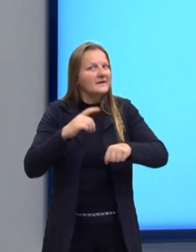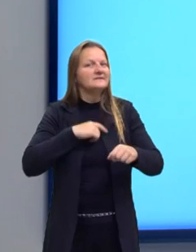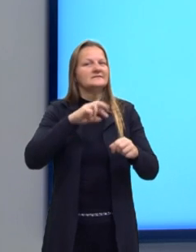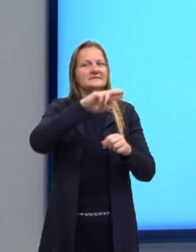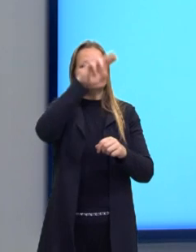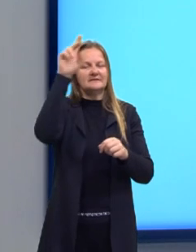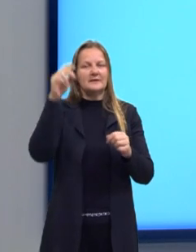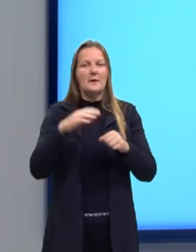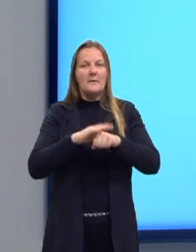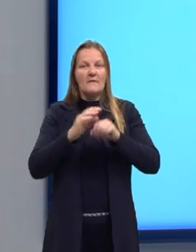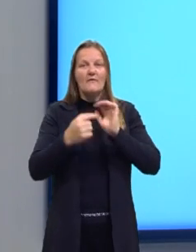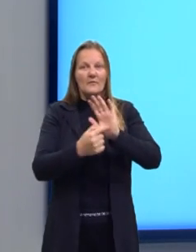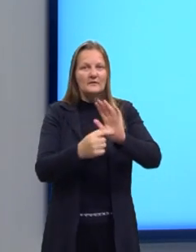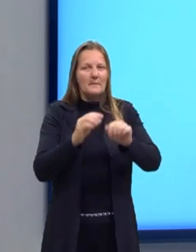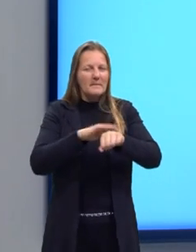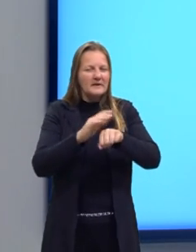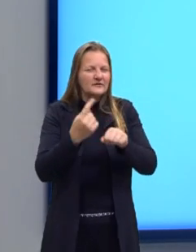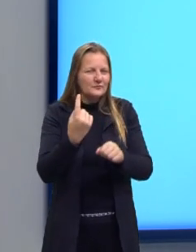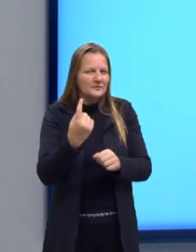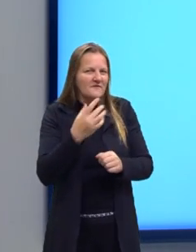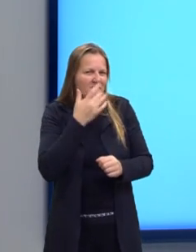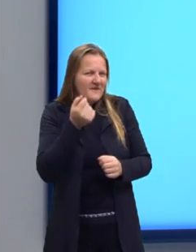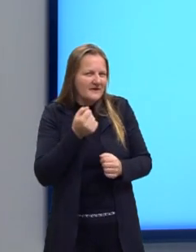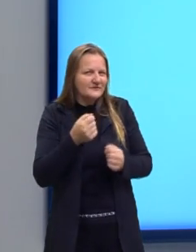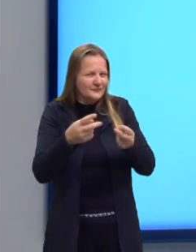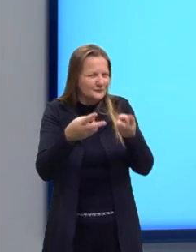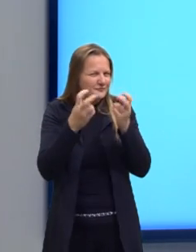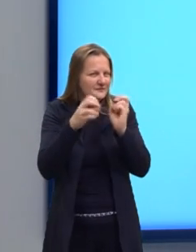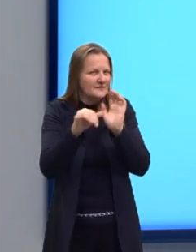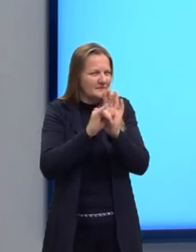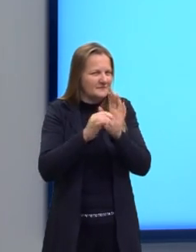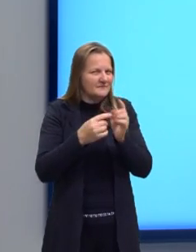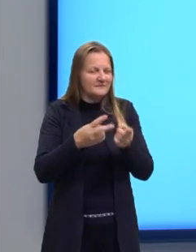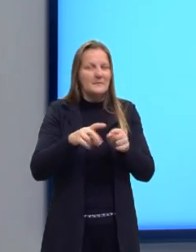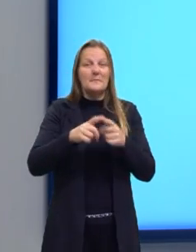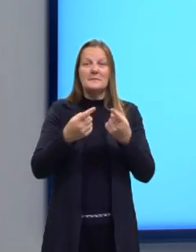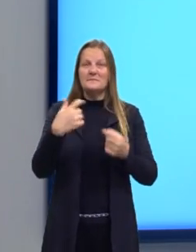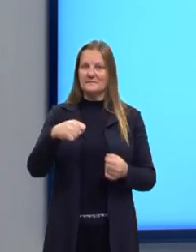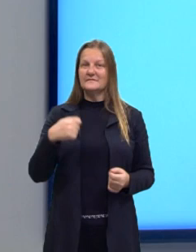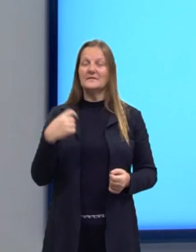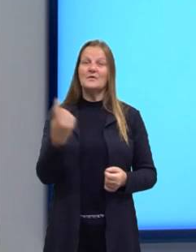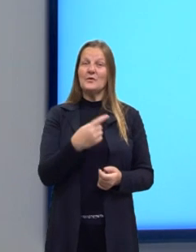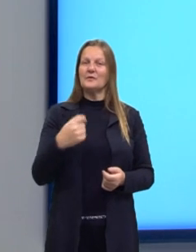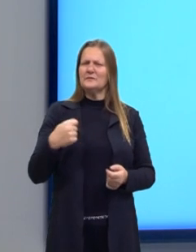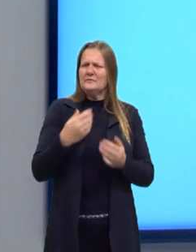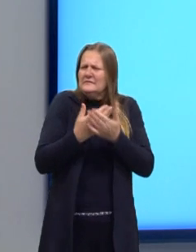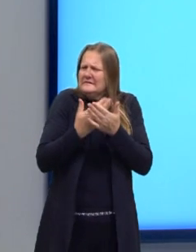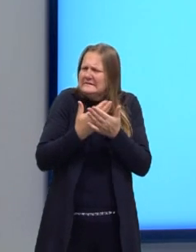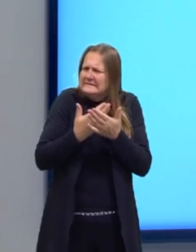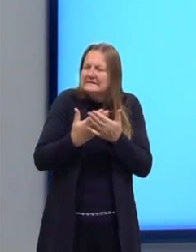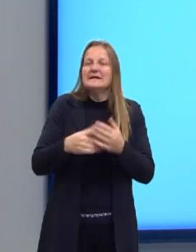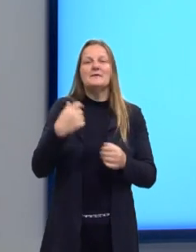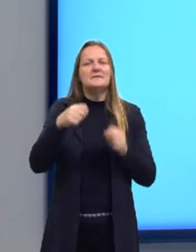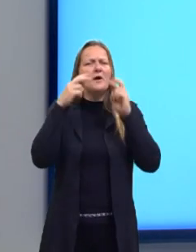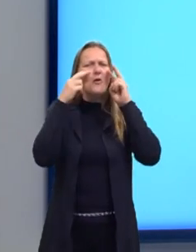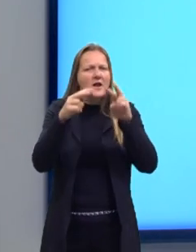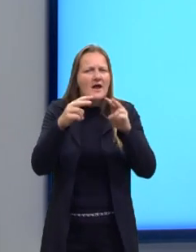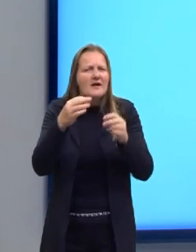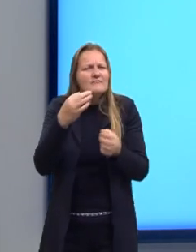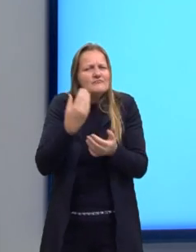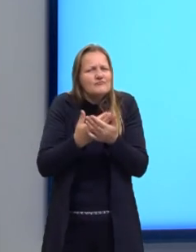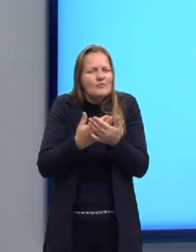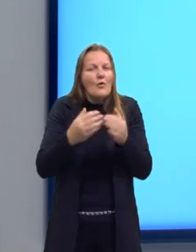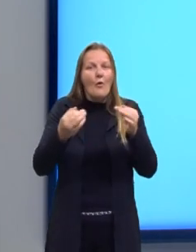mostrar mais uma. Muito fácil de identificar também, mas que nós precisamos estudar. Nós precisamos olhar para essas